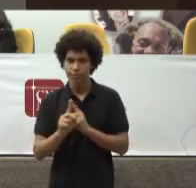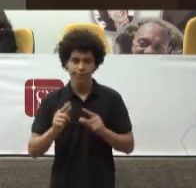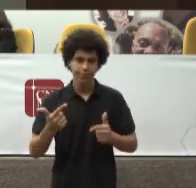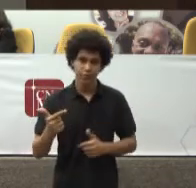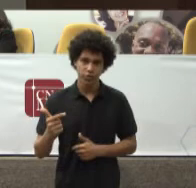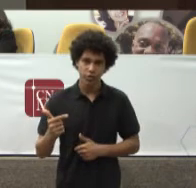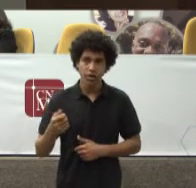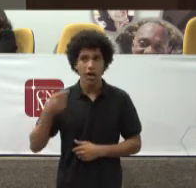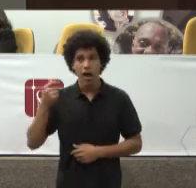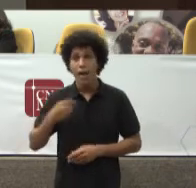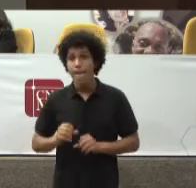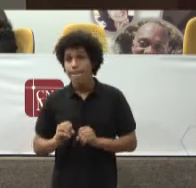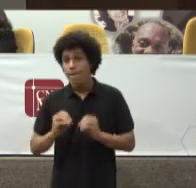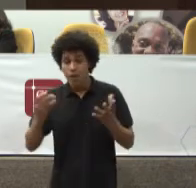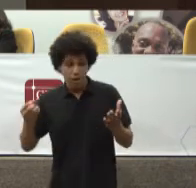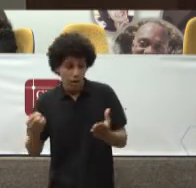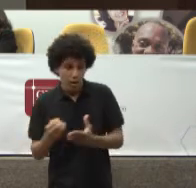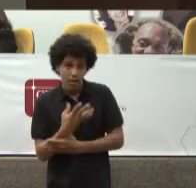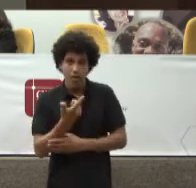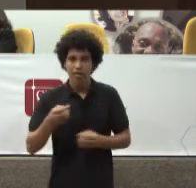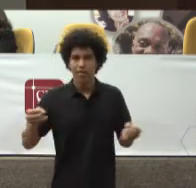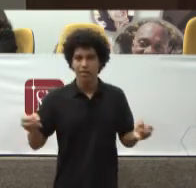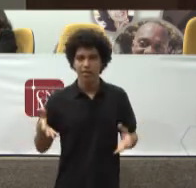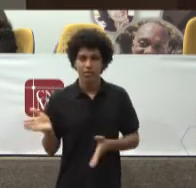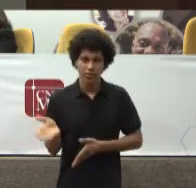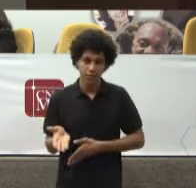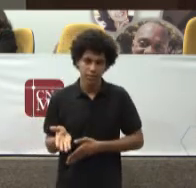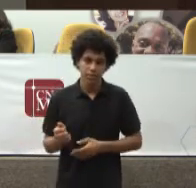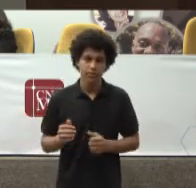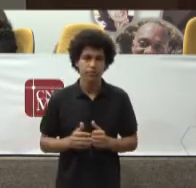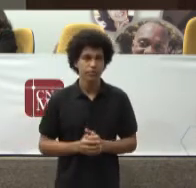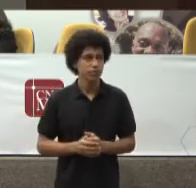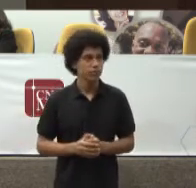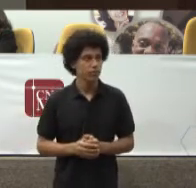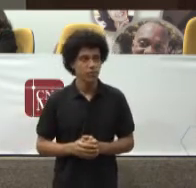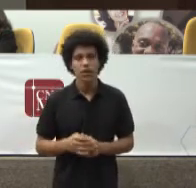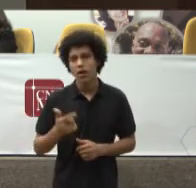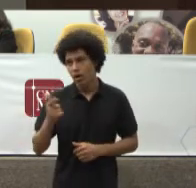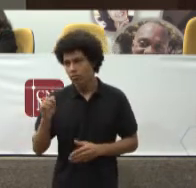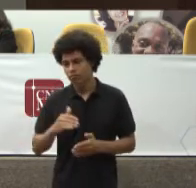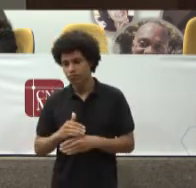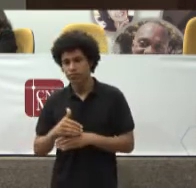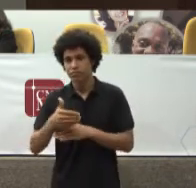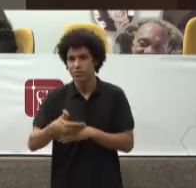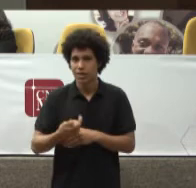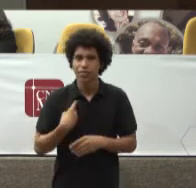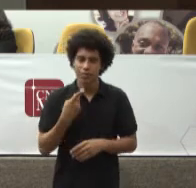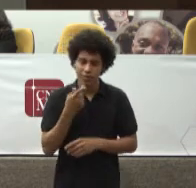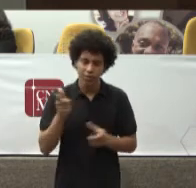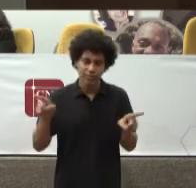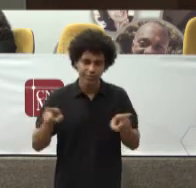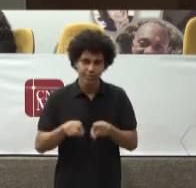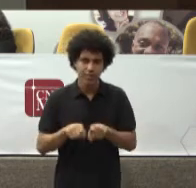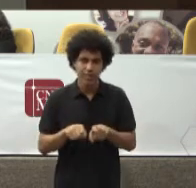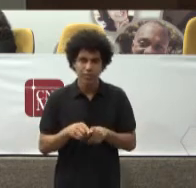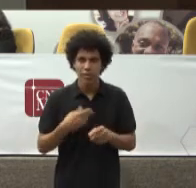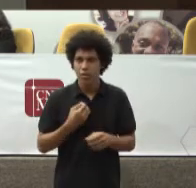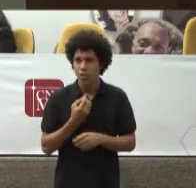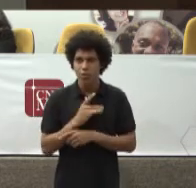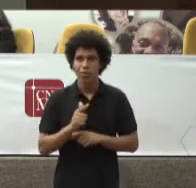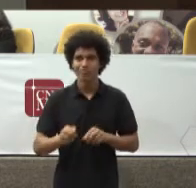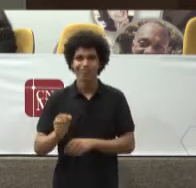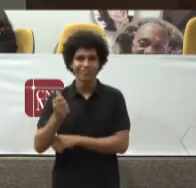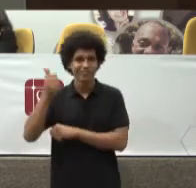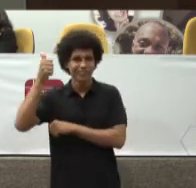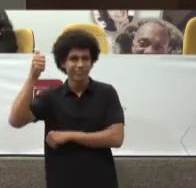Da Constituição Federal De 1988 Ao lado dela Sinto também Como grande Conquista Uma organização Do Ministério Público